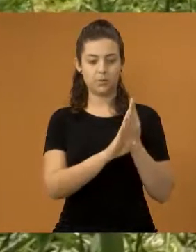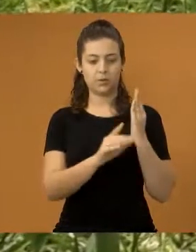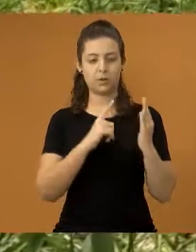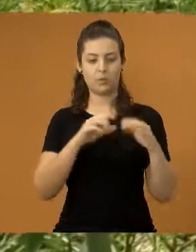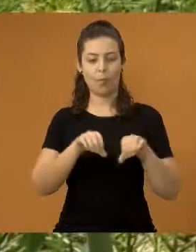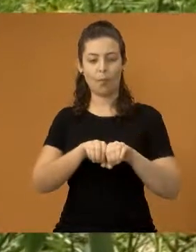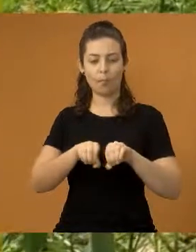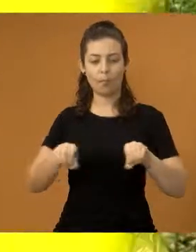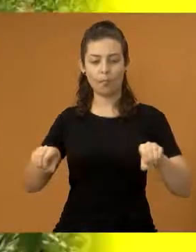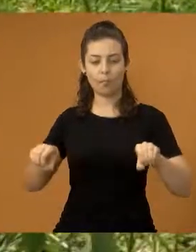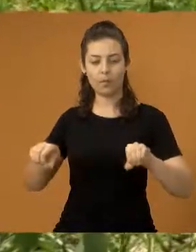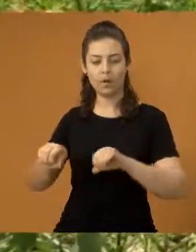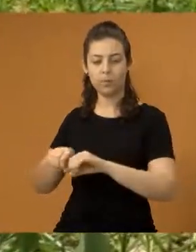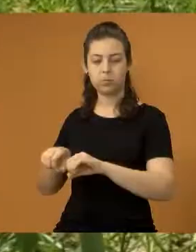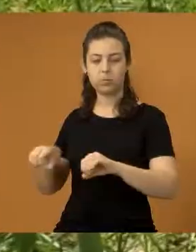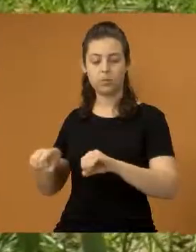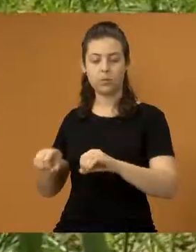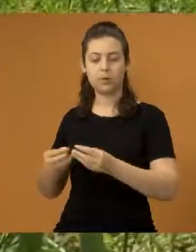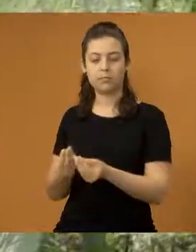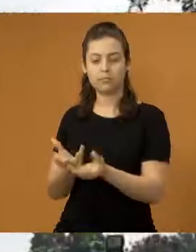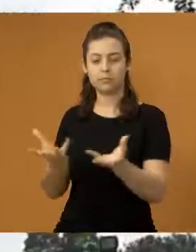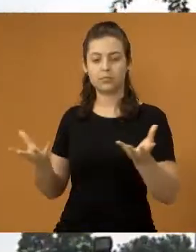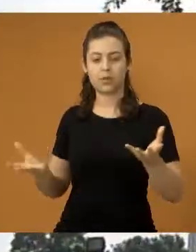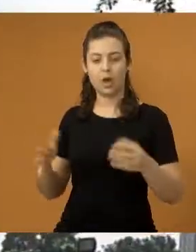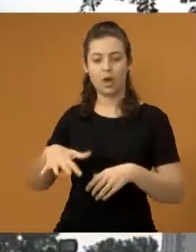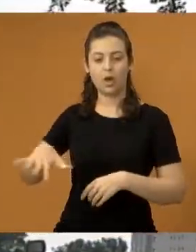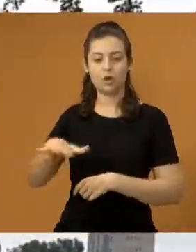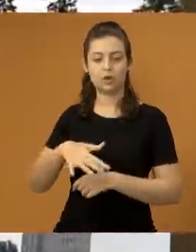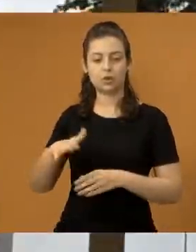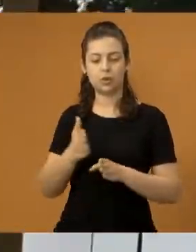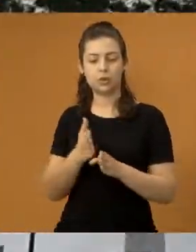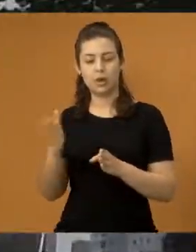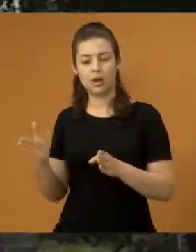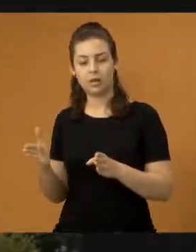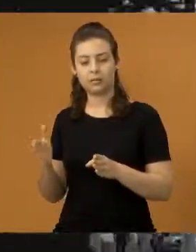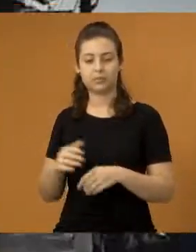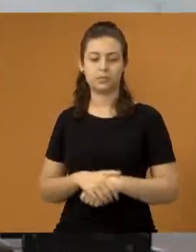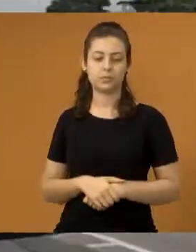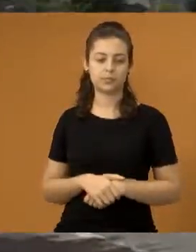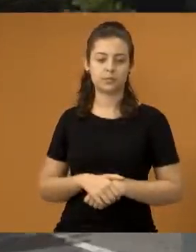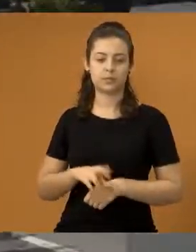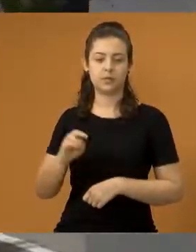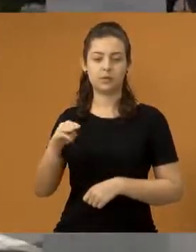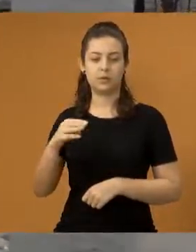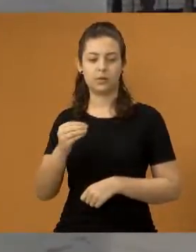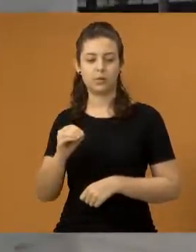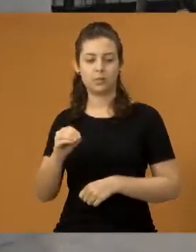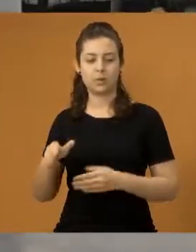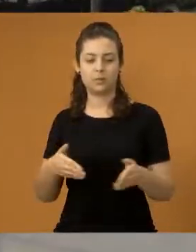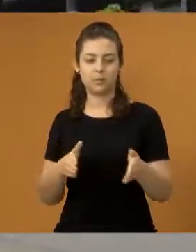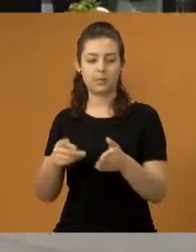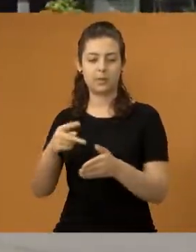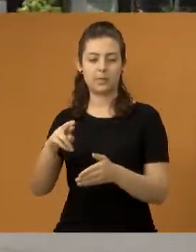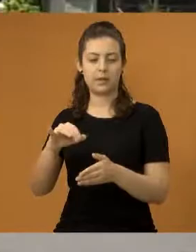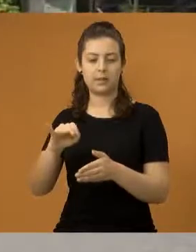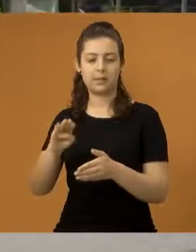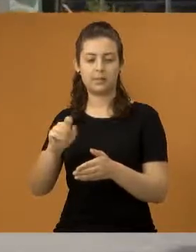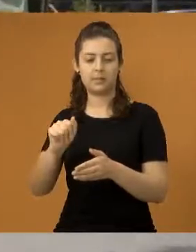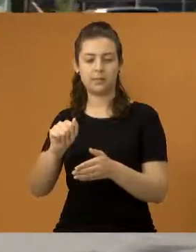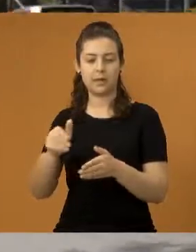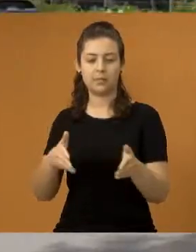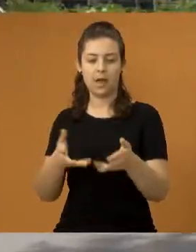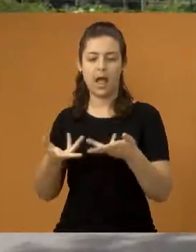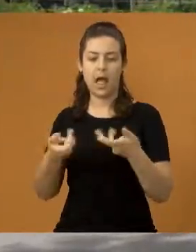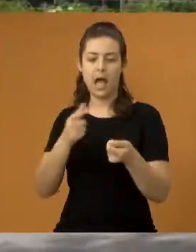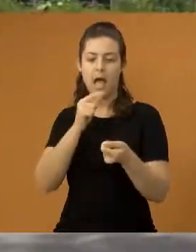tubulação para as obras que beneficiará toda a população que fica ao lado esquerdo aqui do Rio Paraíba. Melhorando o abastecimento de água dessa